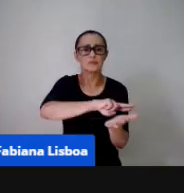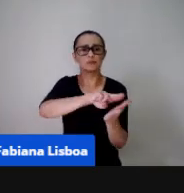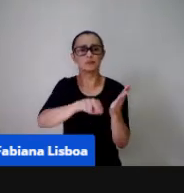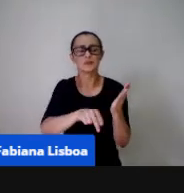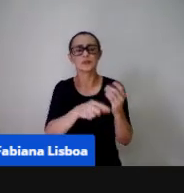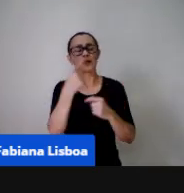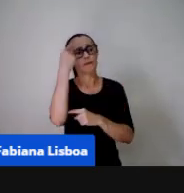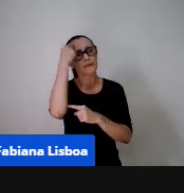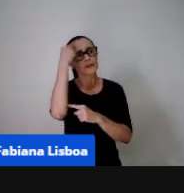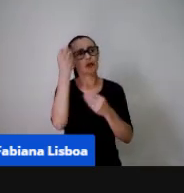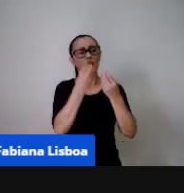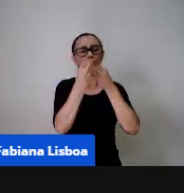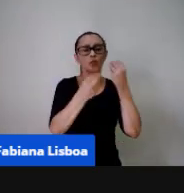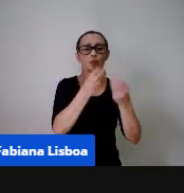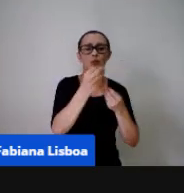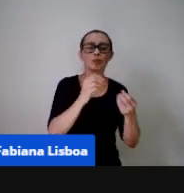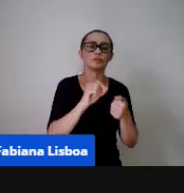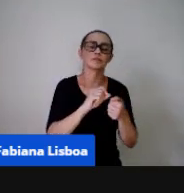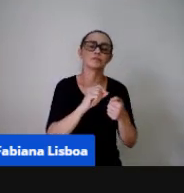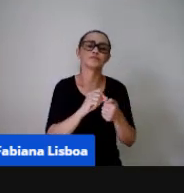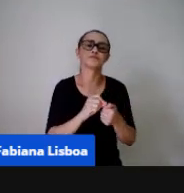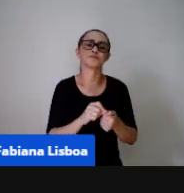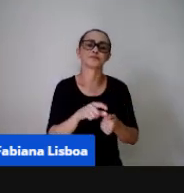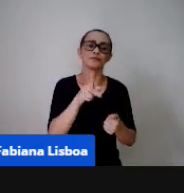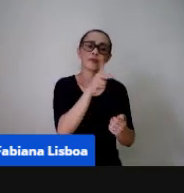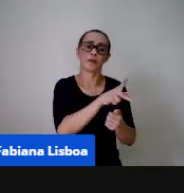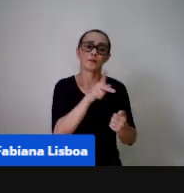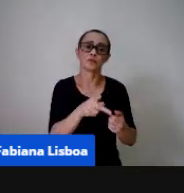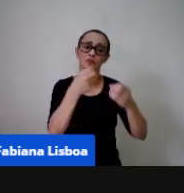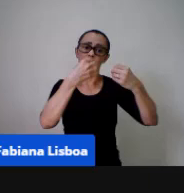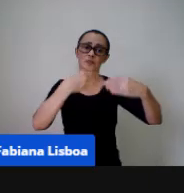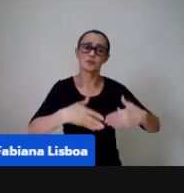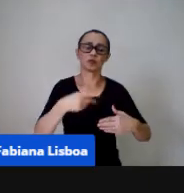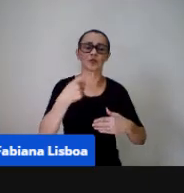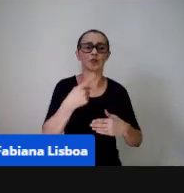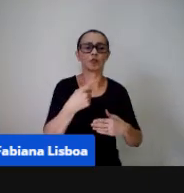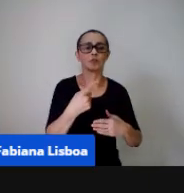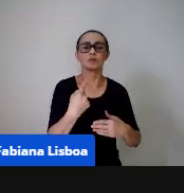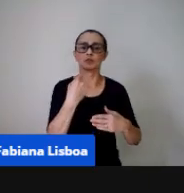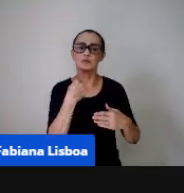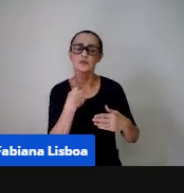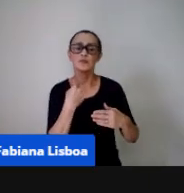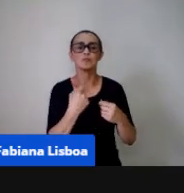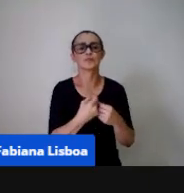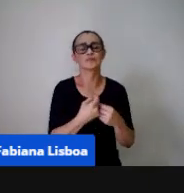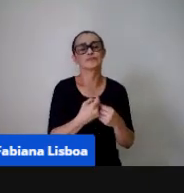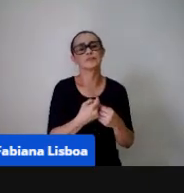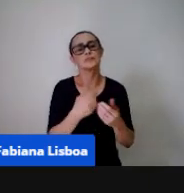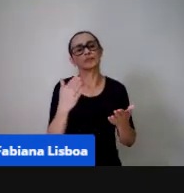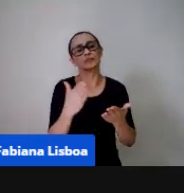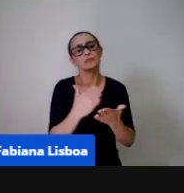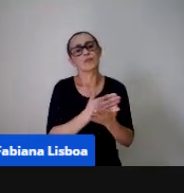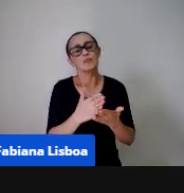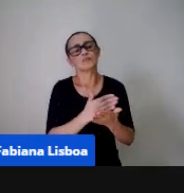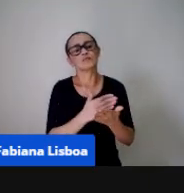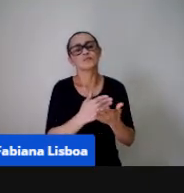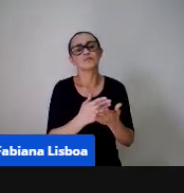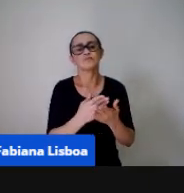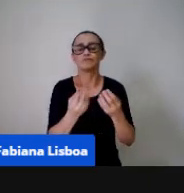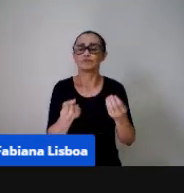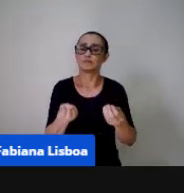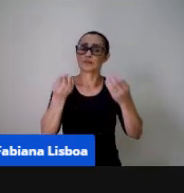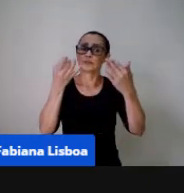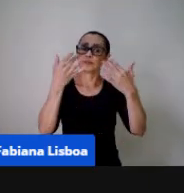noções a Priscila falou um pouquinho das brincadeiras elas são autoexplicativas quando a gente fala de matemática